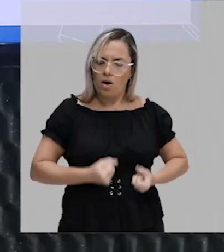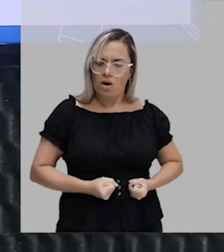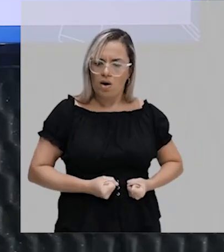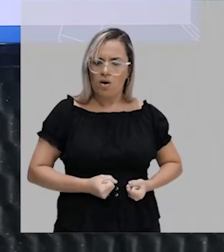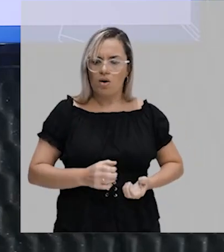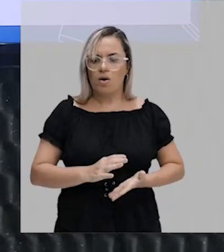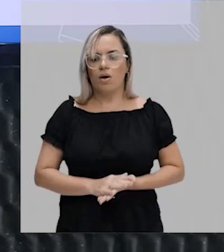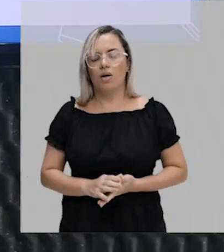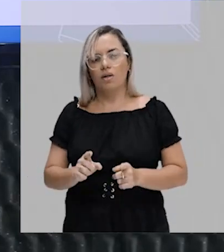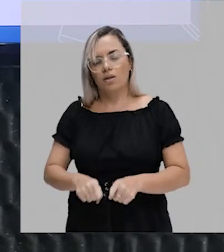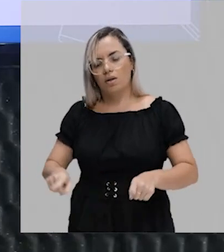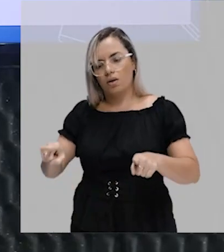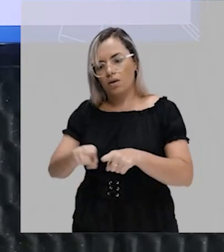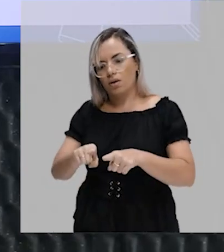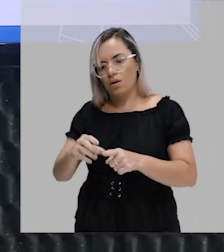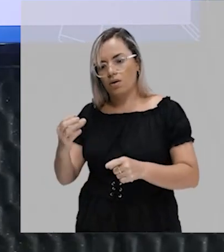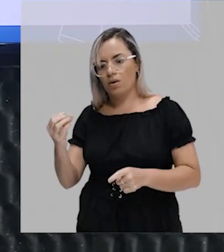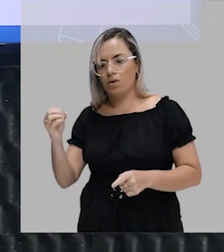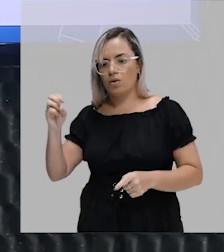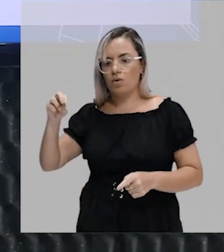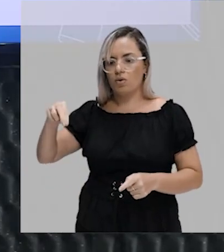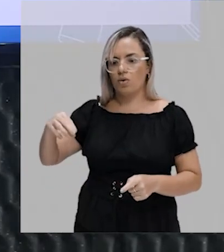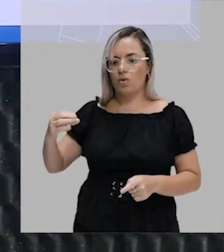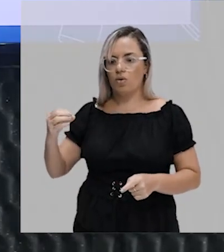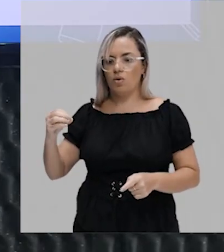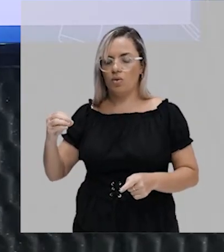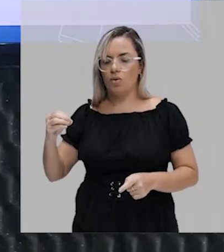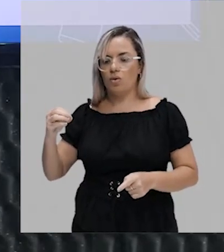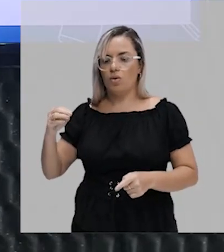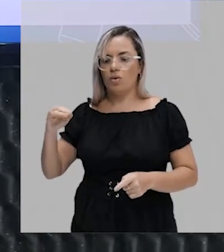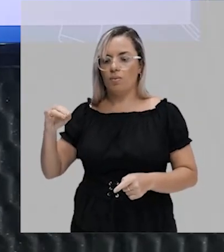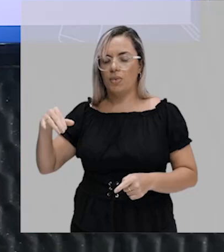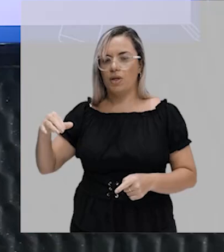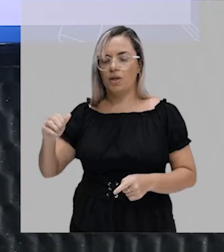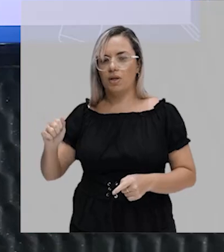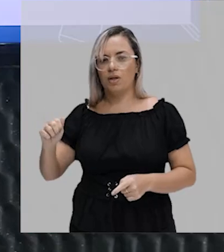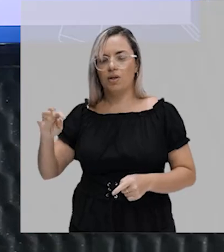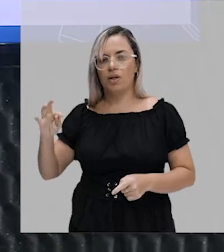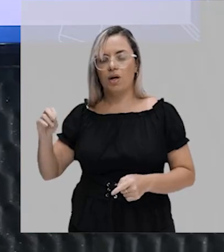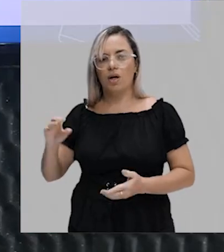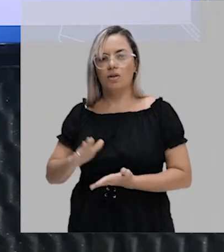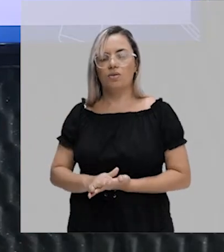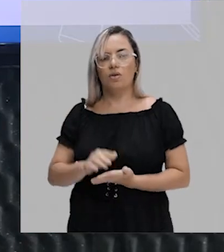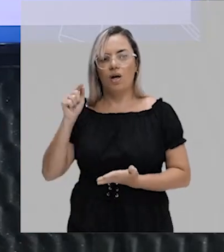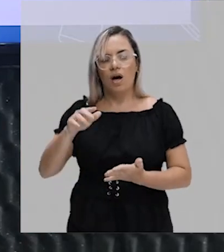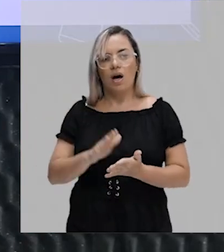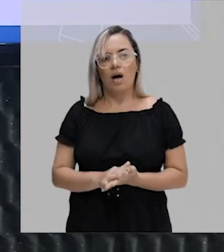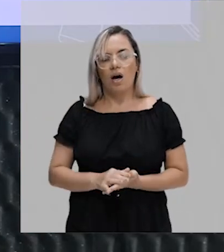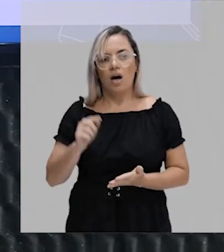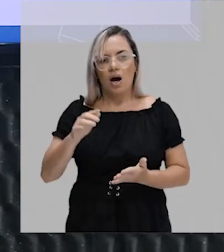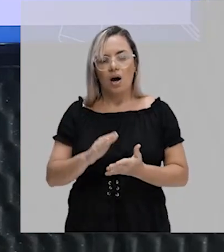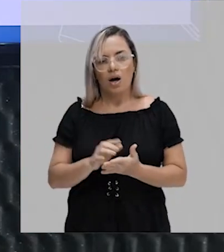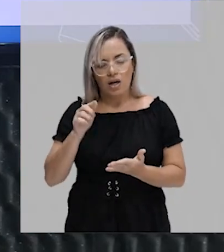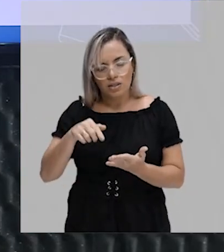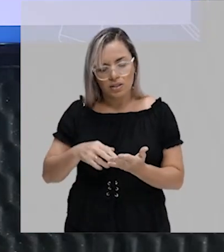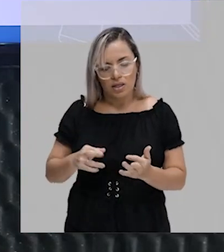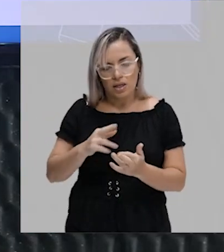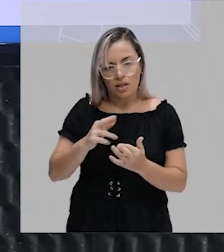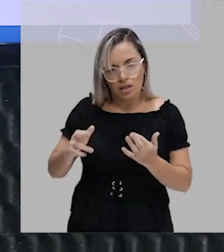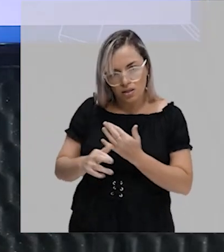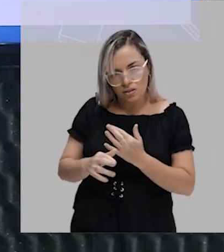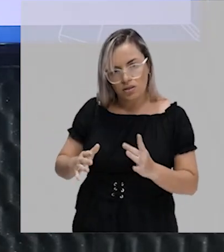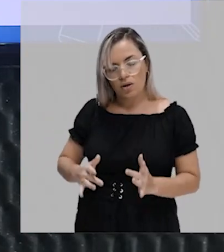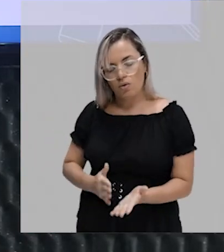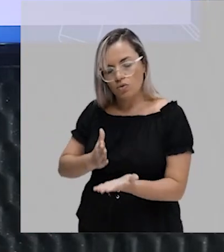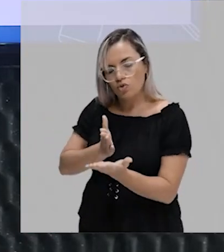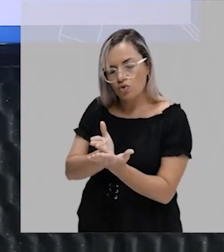concubinato, as relações de infidelidade, inclusive, que era muito comum lá por parte dos homens no período colonial, elas vão